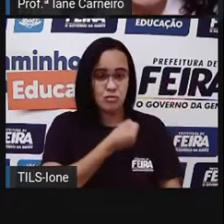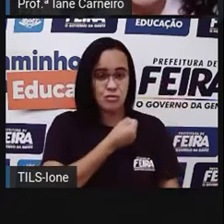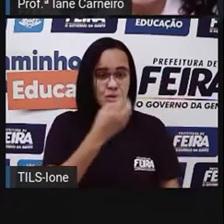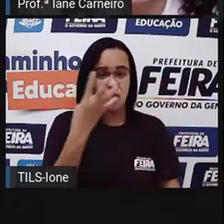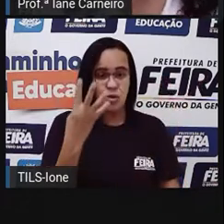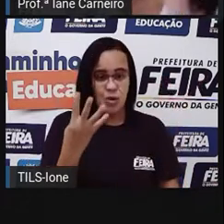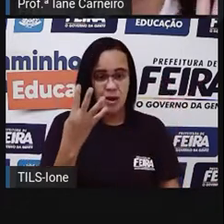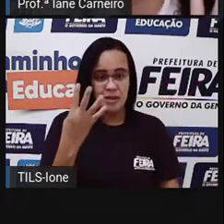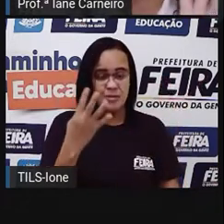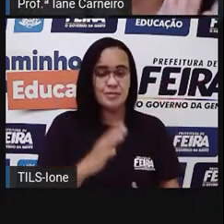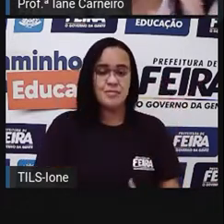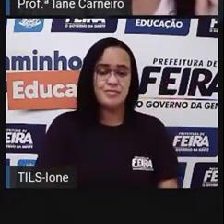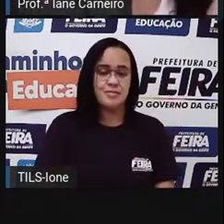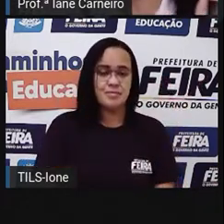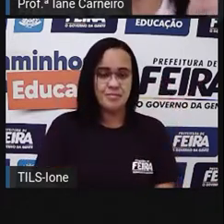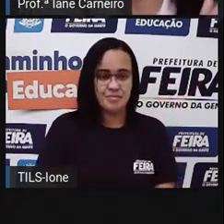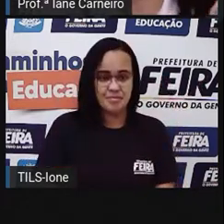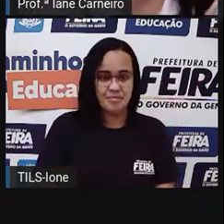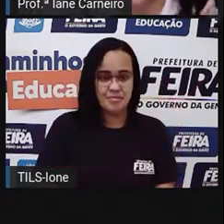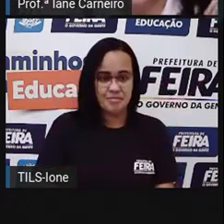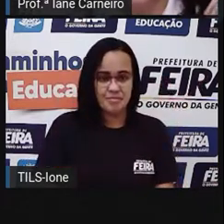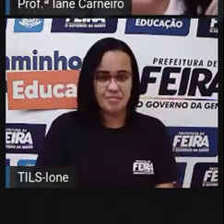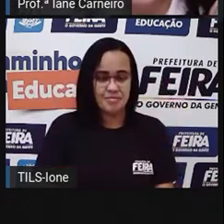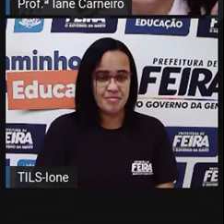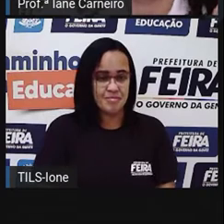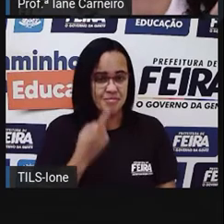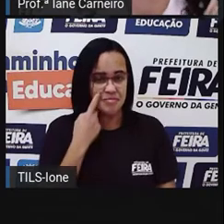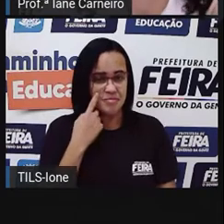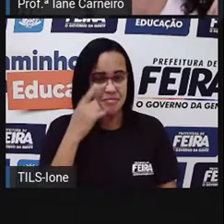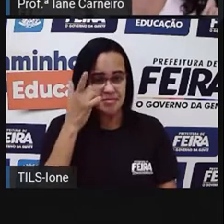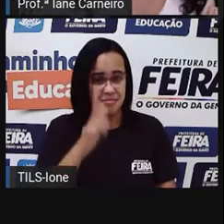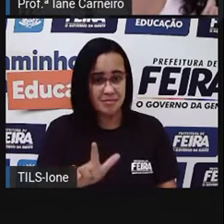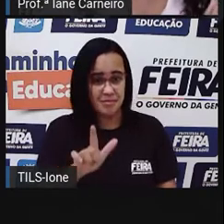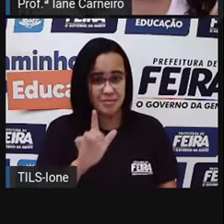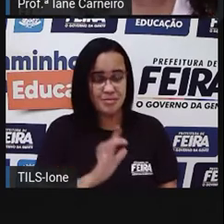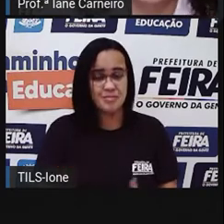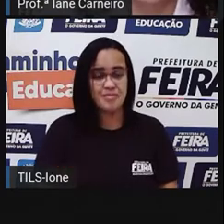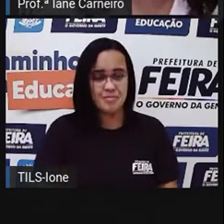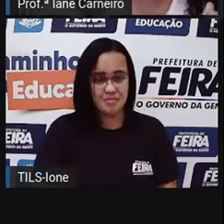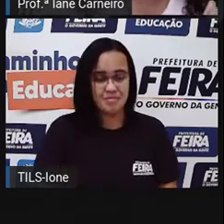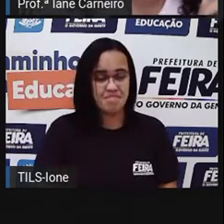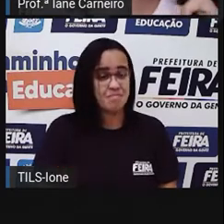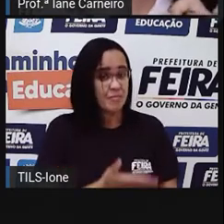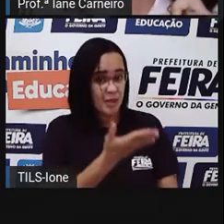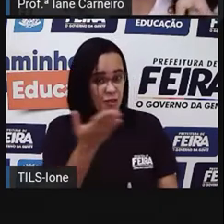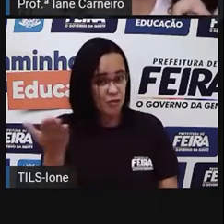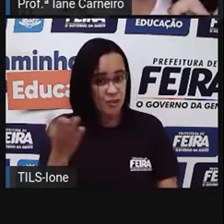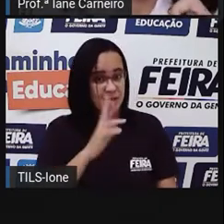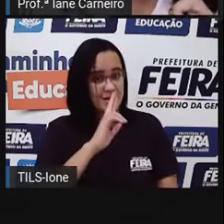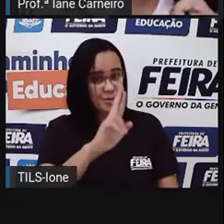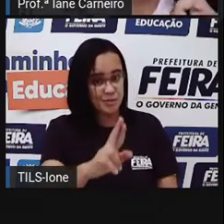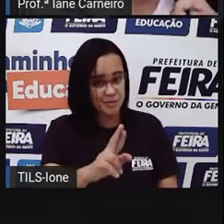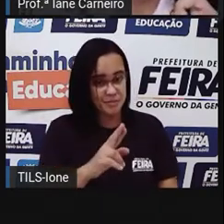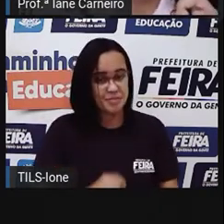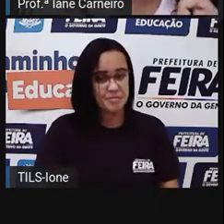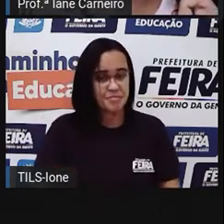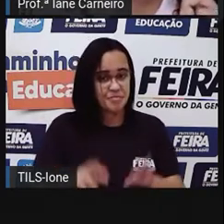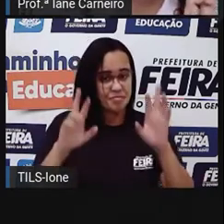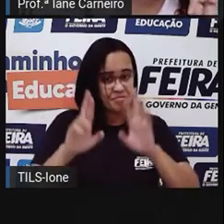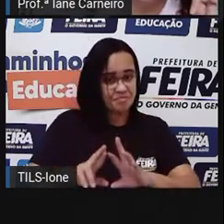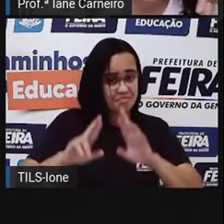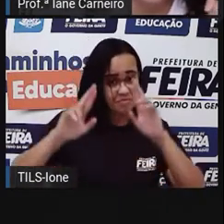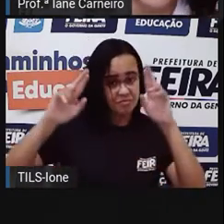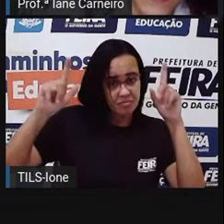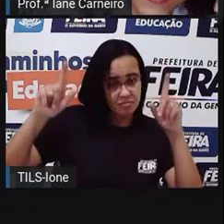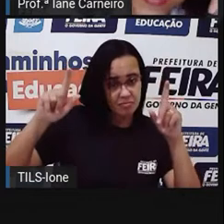A diferença. Essa pró ajudou porque o número era bem grande. Mas agora é com vocês. A diferença entre a quinta, ó,